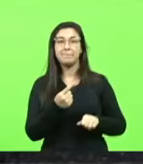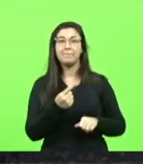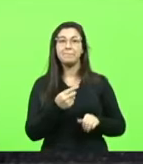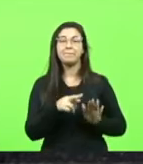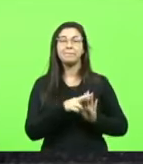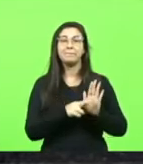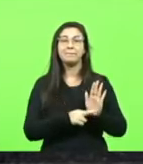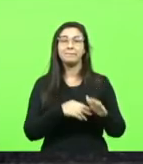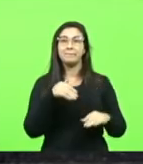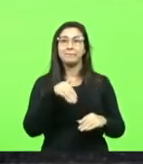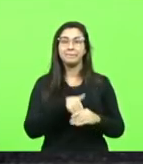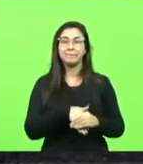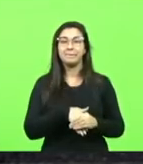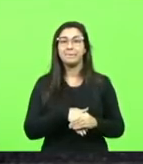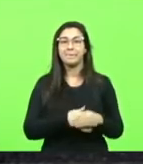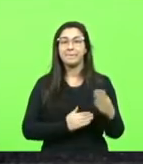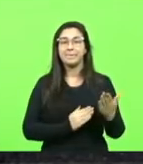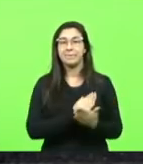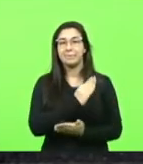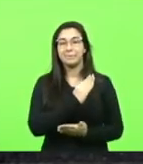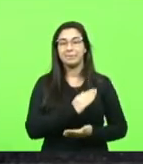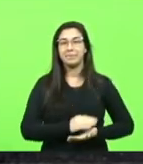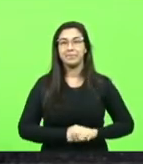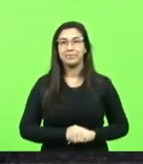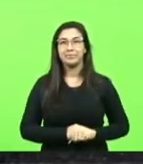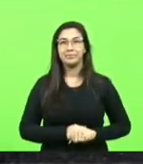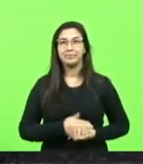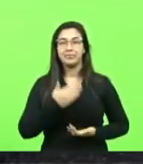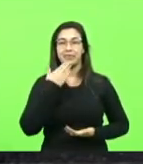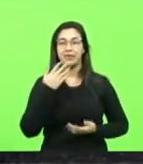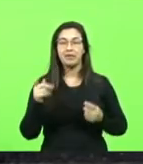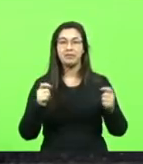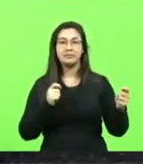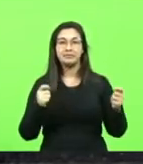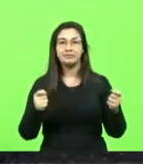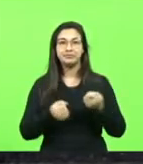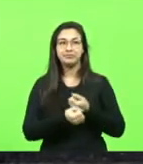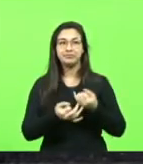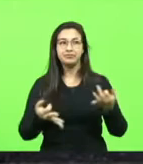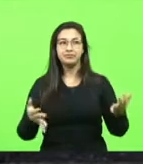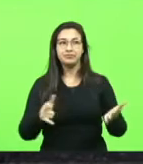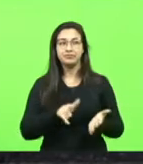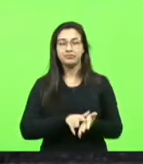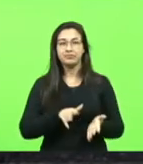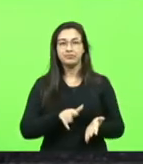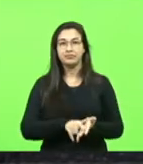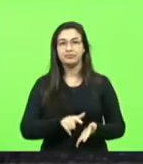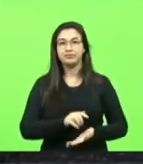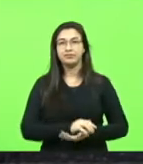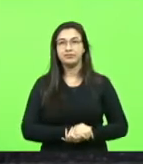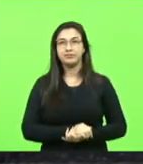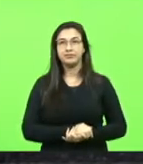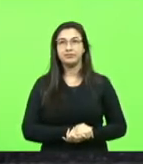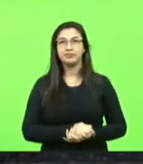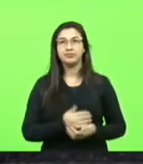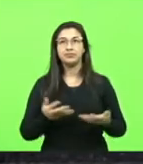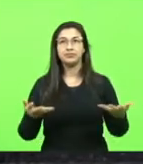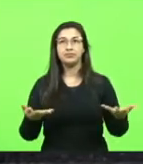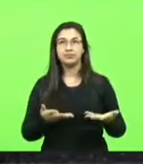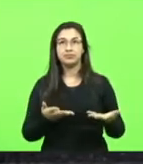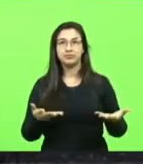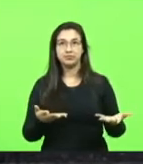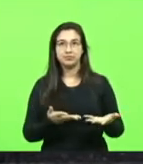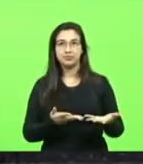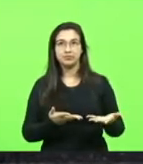doa por aprovada. Solicito a assessoria que proceda à distribuição de expedientes. Hoje entraremos